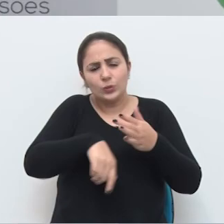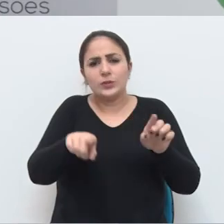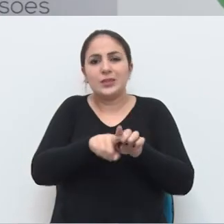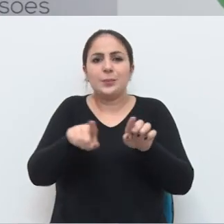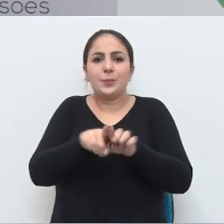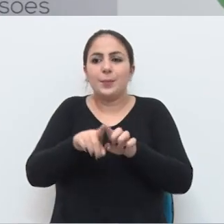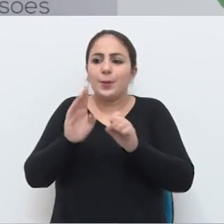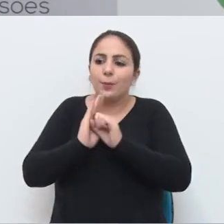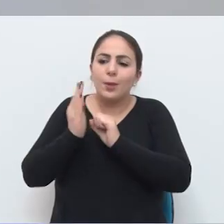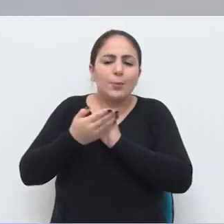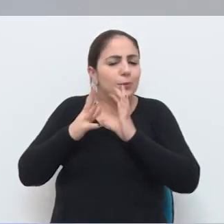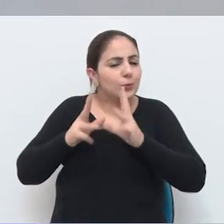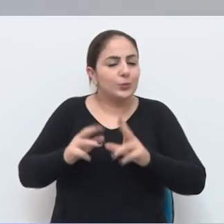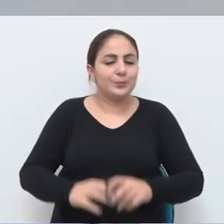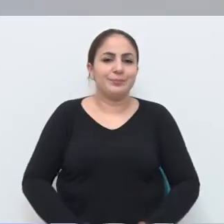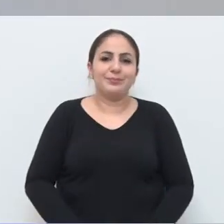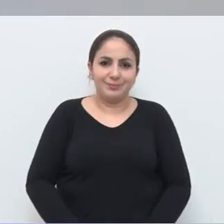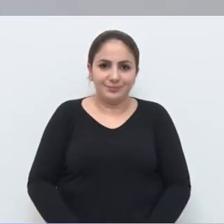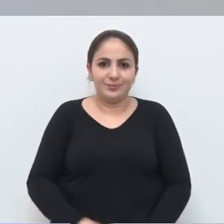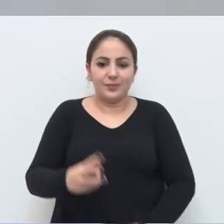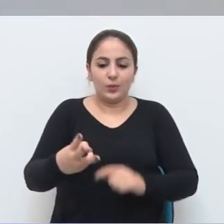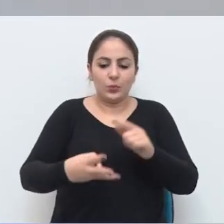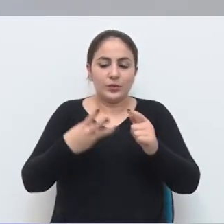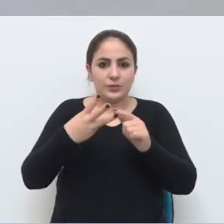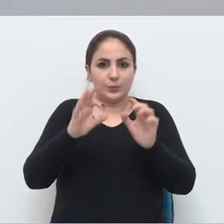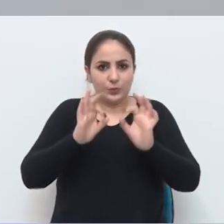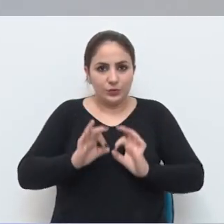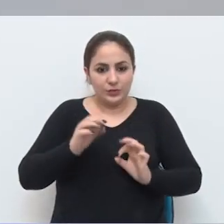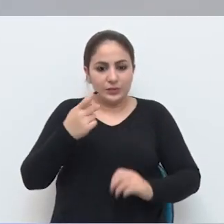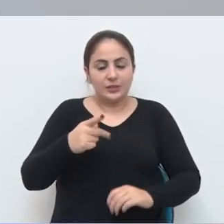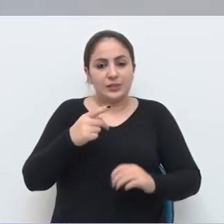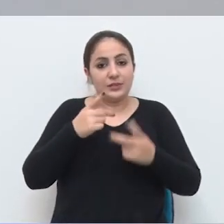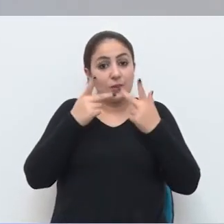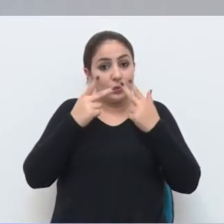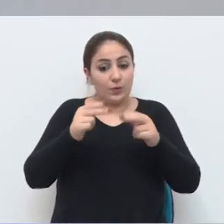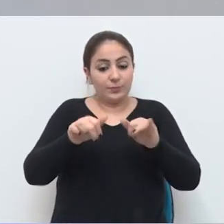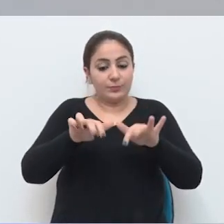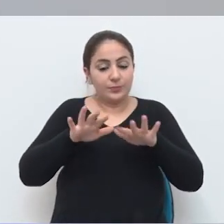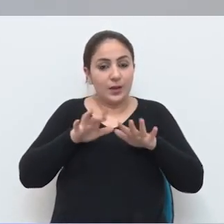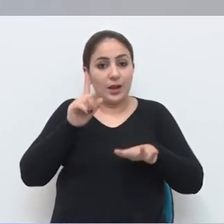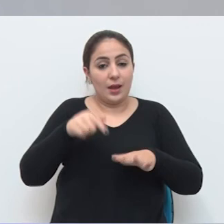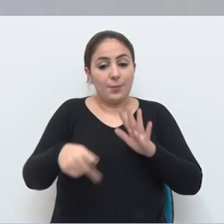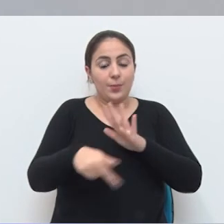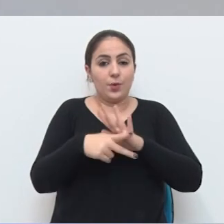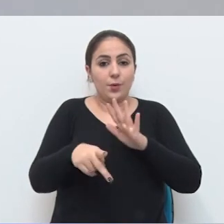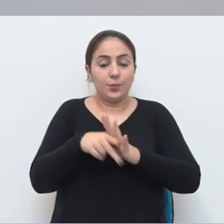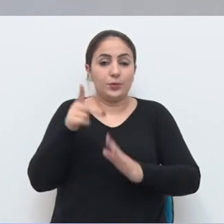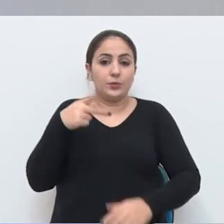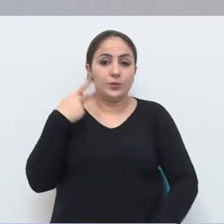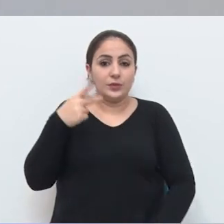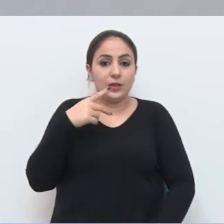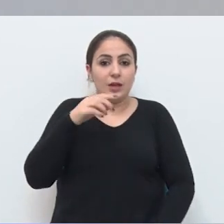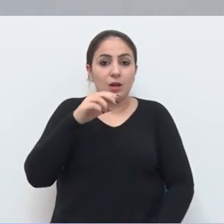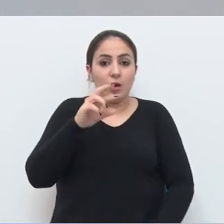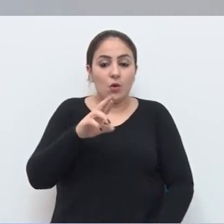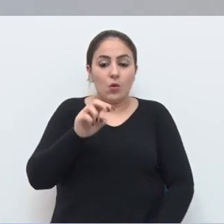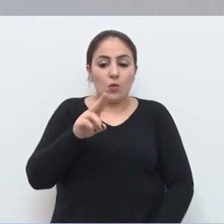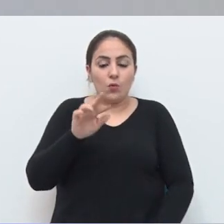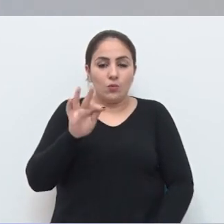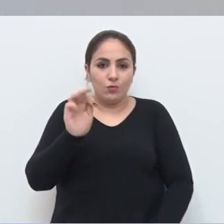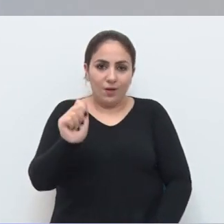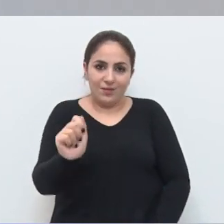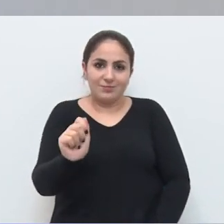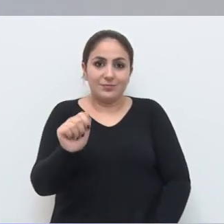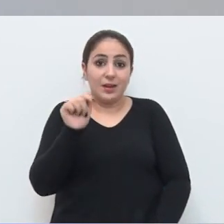por tudo que... né? E o terceiro projeto, aprovado nesta mesma plenária, é de autoria do vereador Cláudio